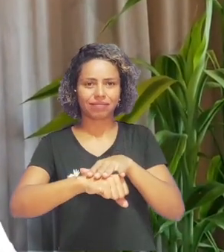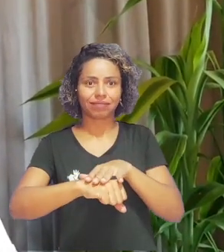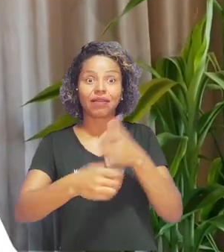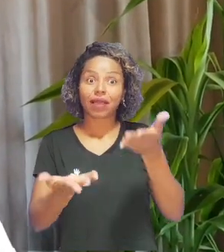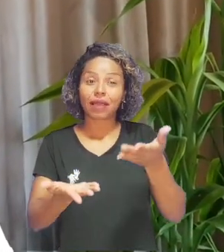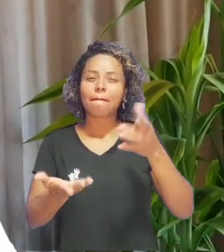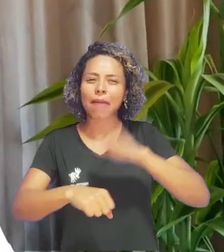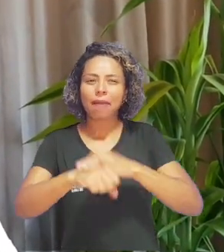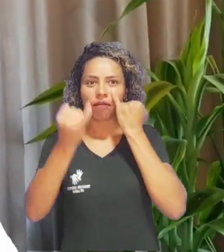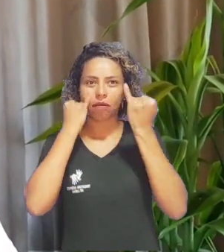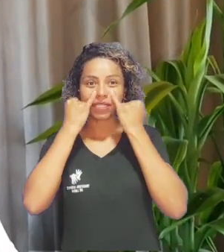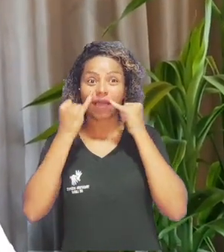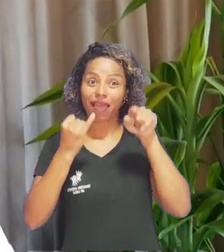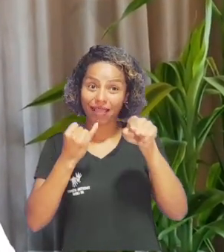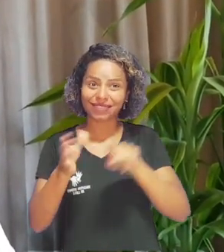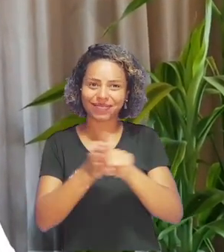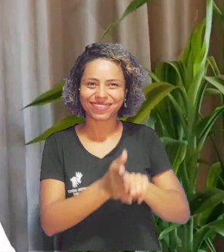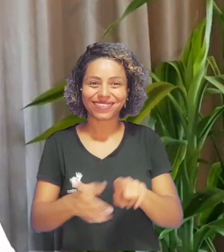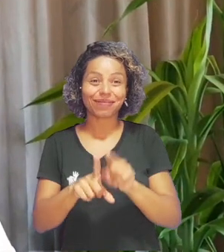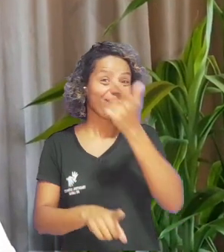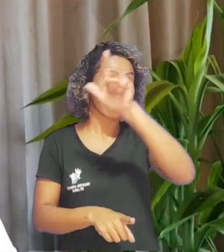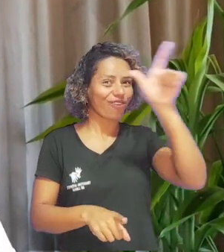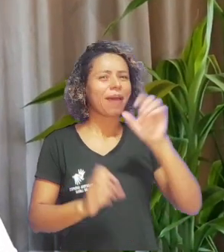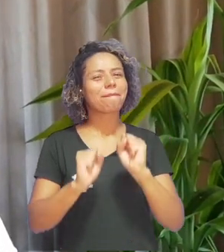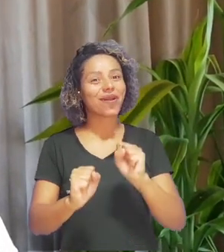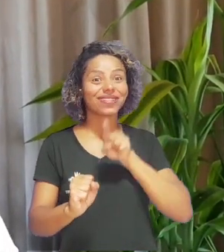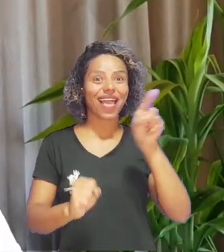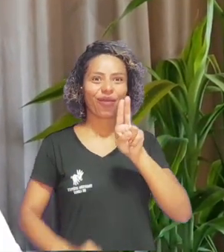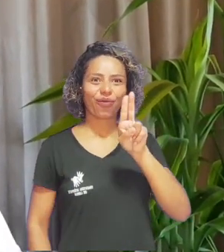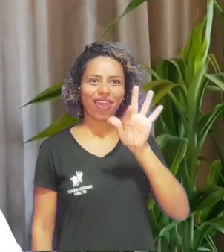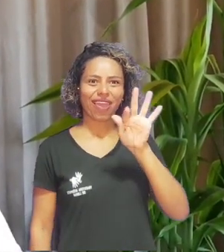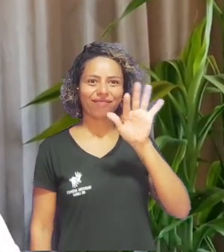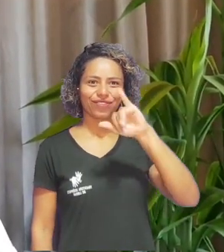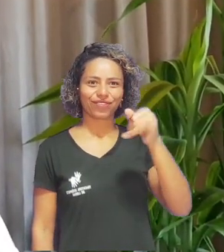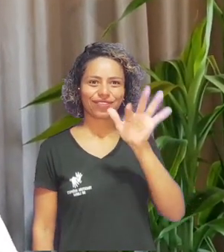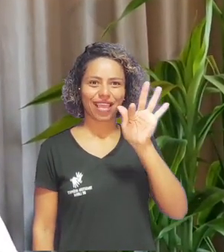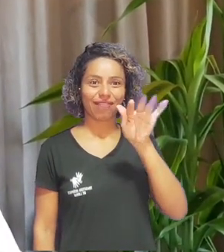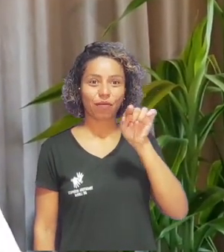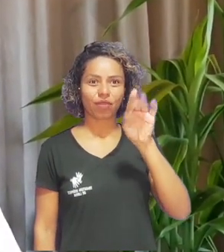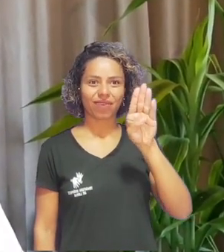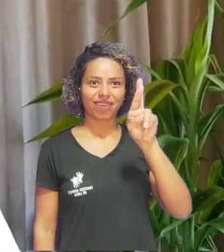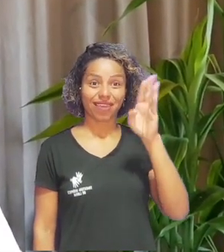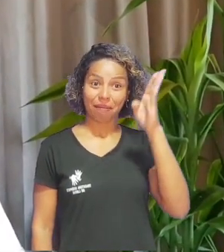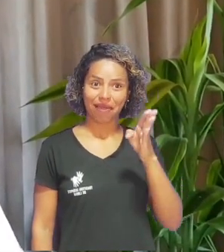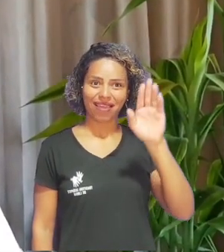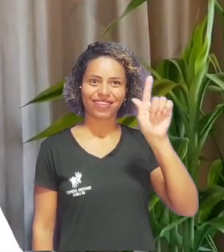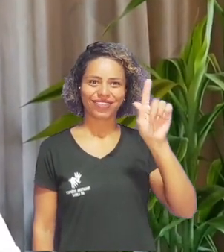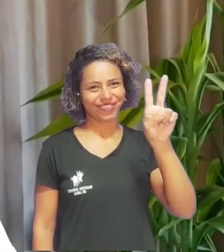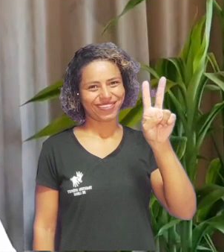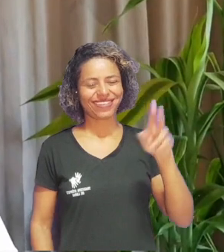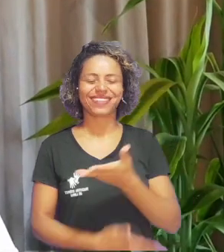mais sobre esta e outras pesquisas desenvolvidas aqui no campus, acesse o fjf.br barra